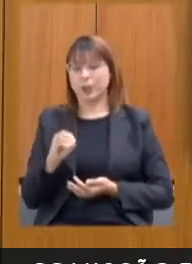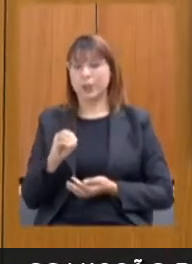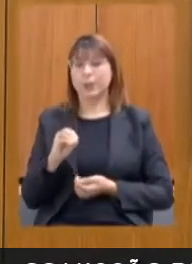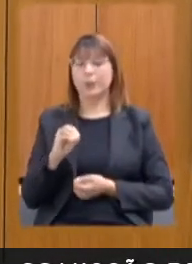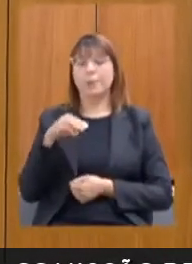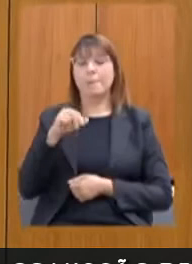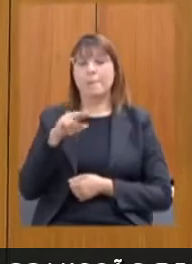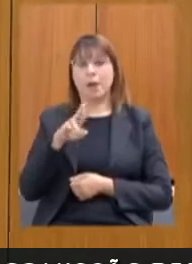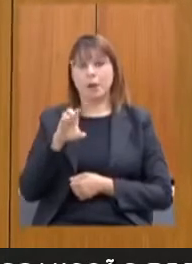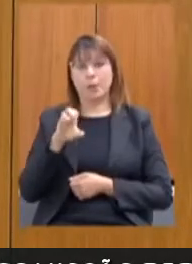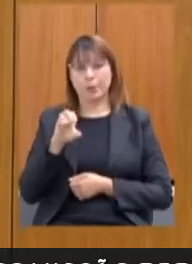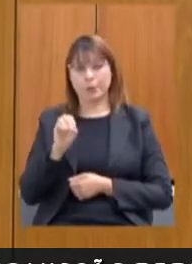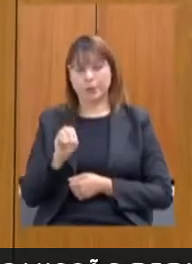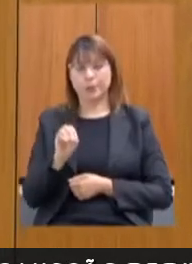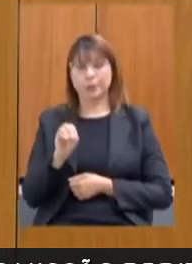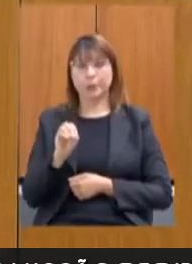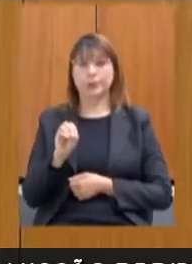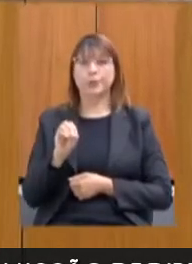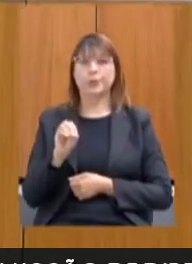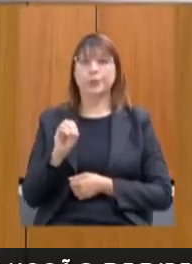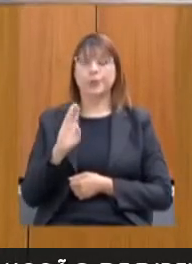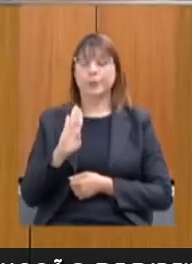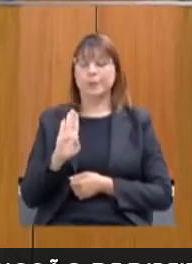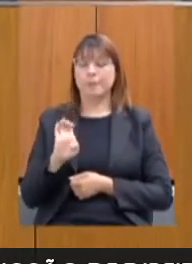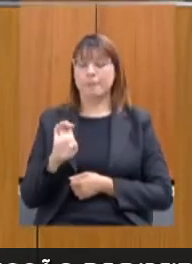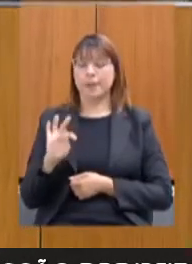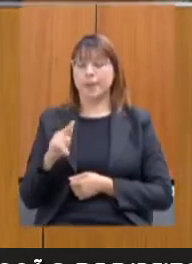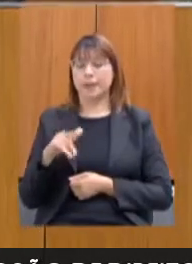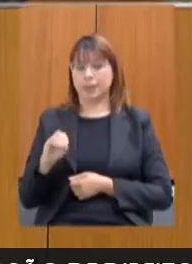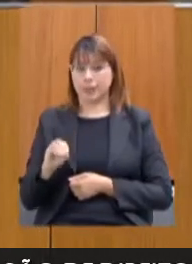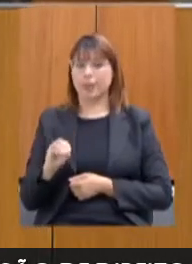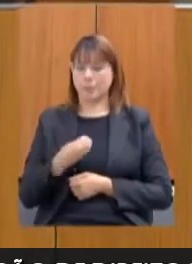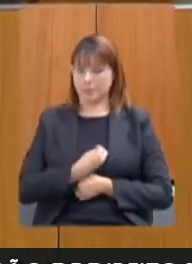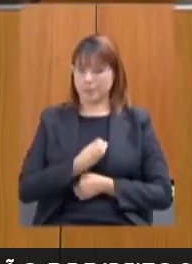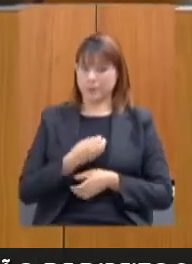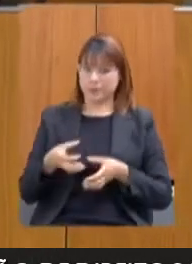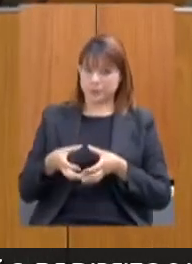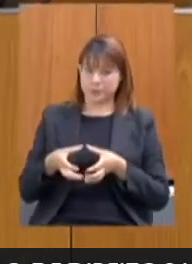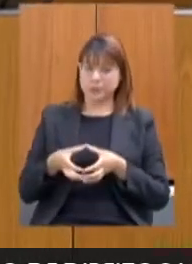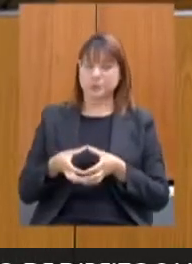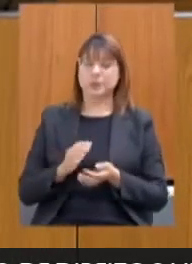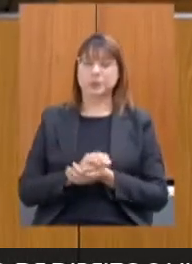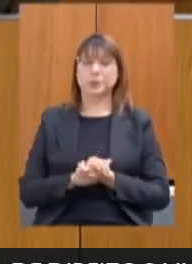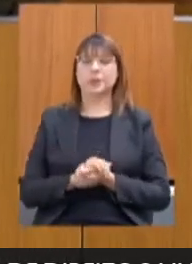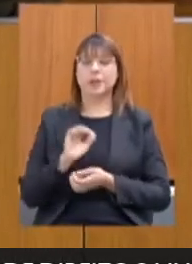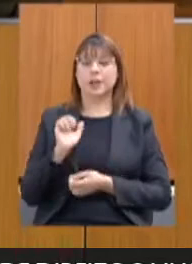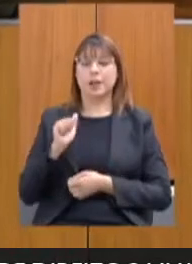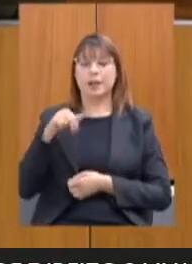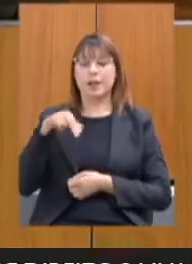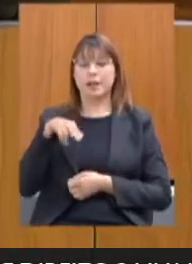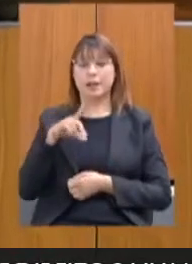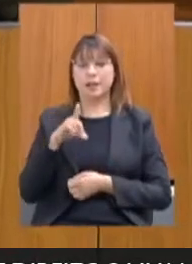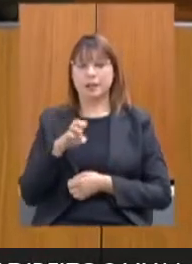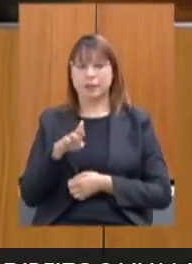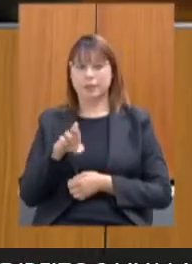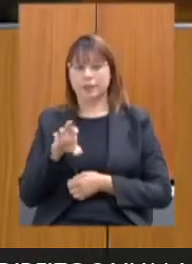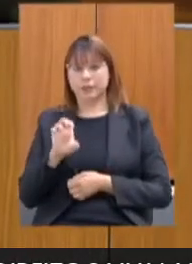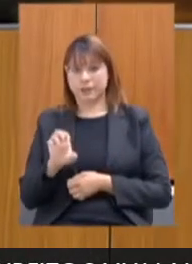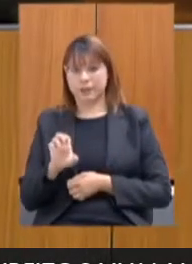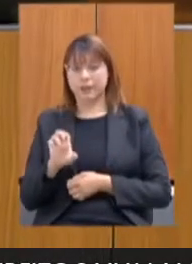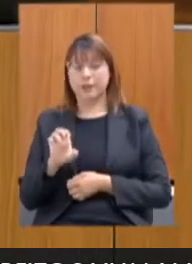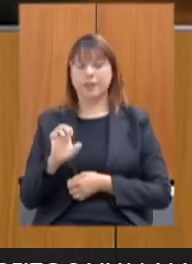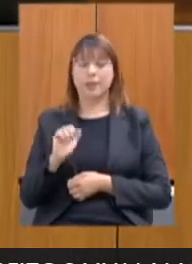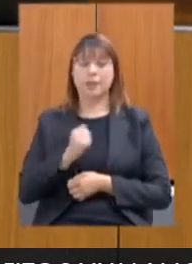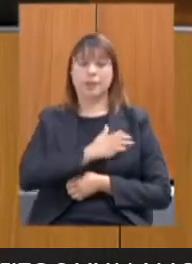deputado Mauro Tramonte, o deputado Betão, que faz parte dessa comissão, o deputado André Quintão, o deputado